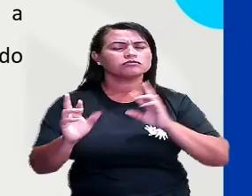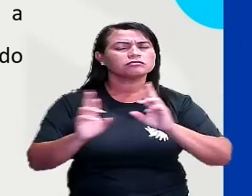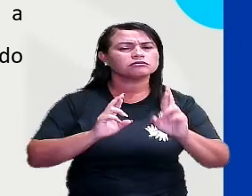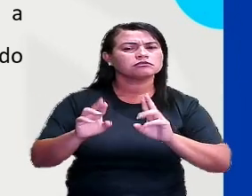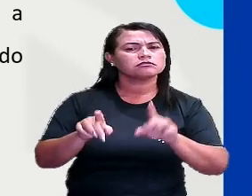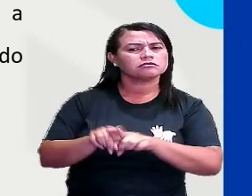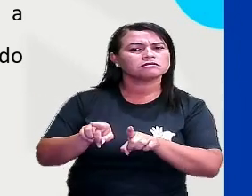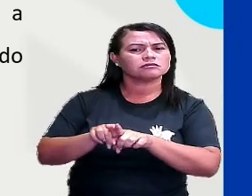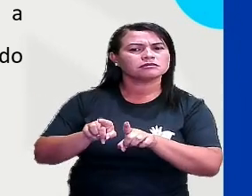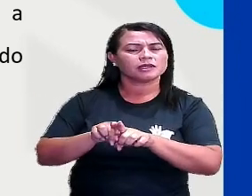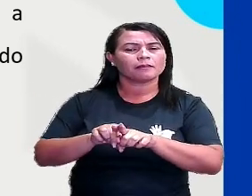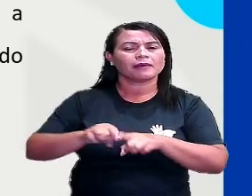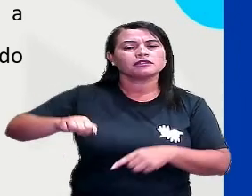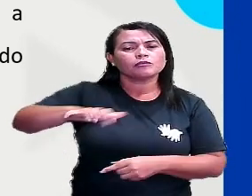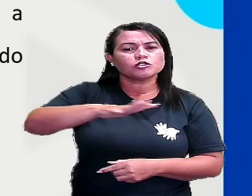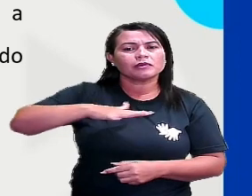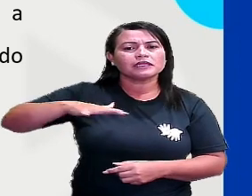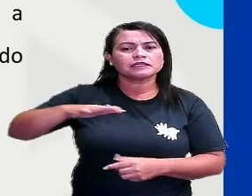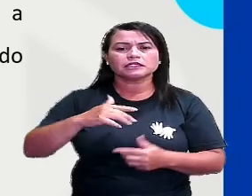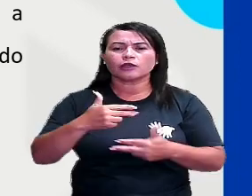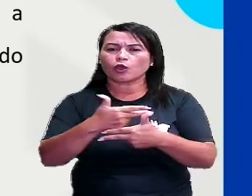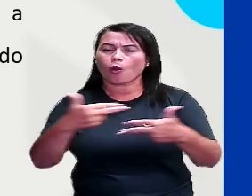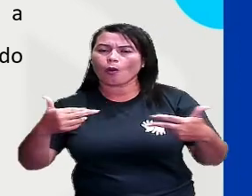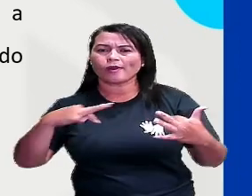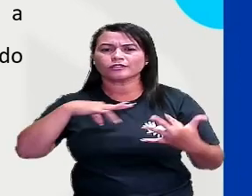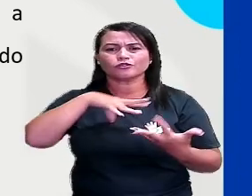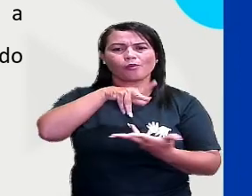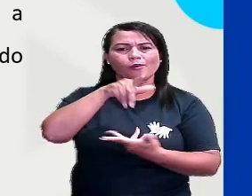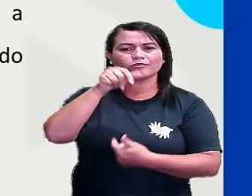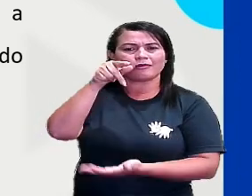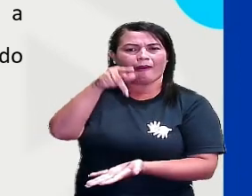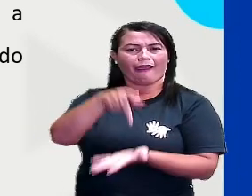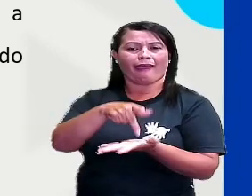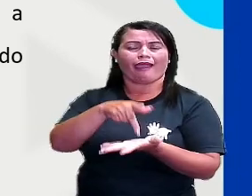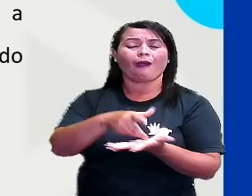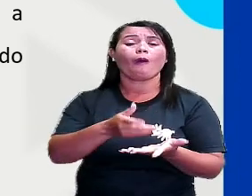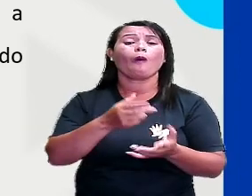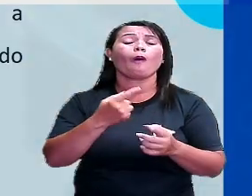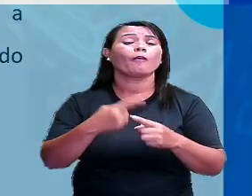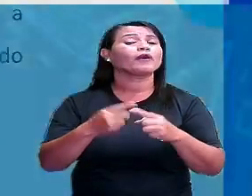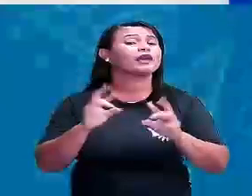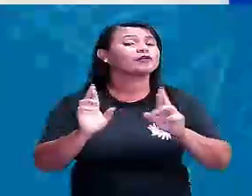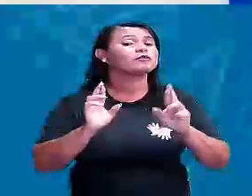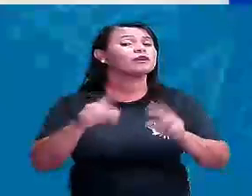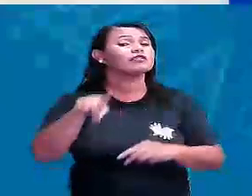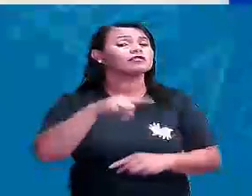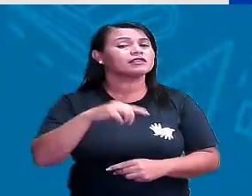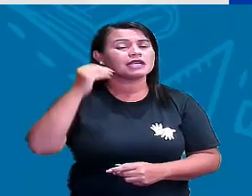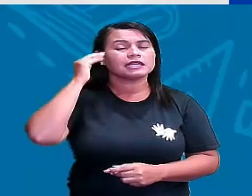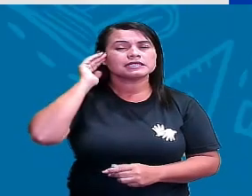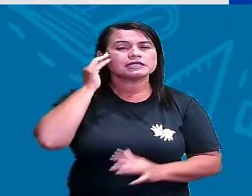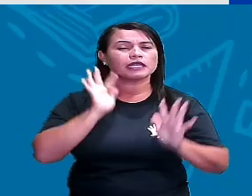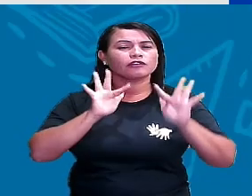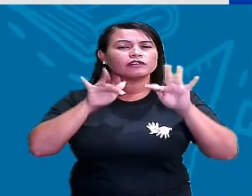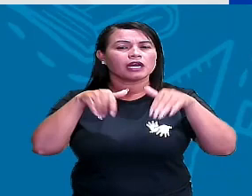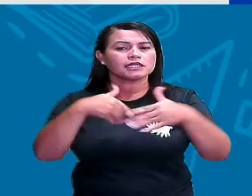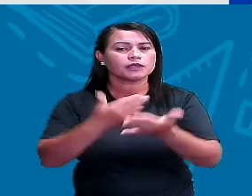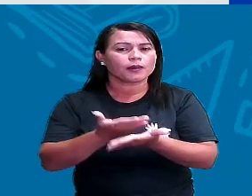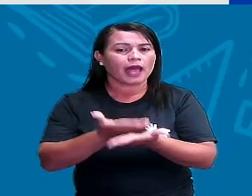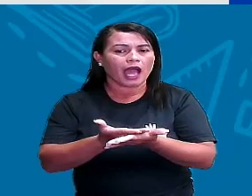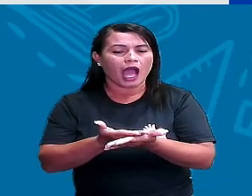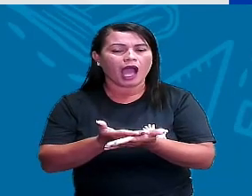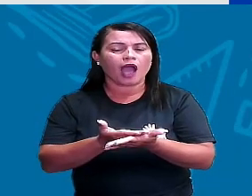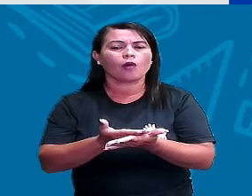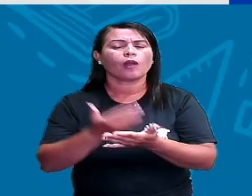e espaciais a objetos do mundo real. Então o eu espero que você compreenda aí ao finalzinho da nossa aula,